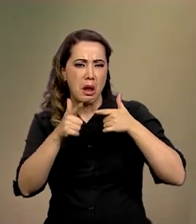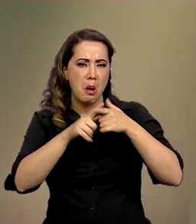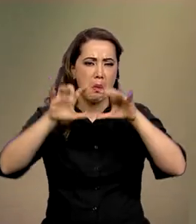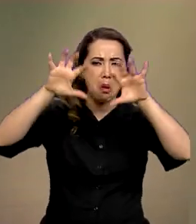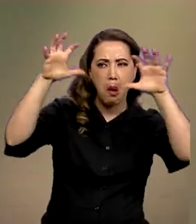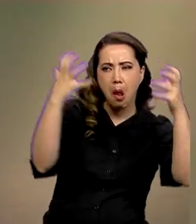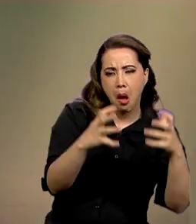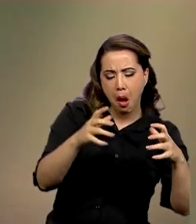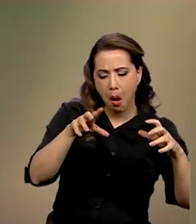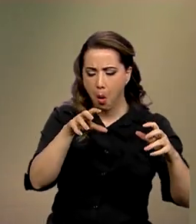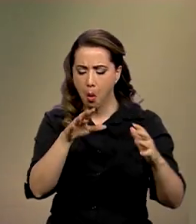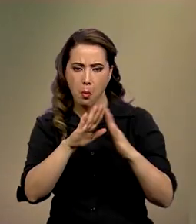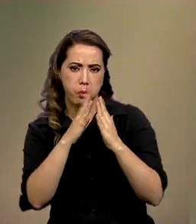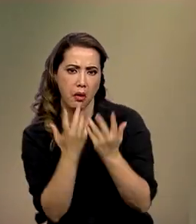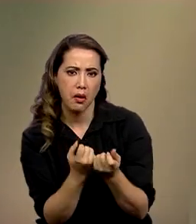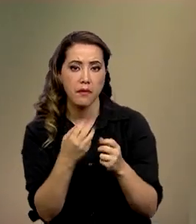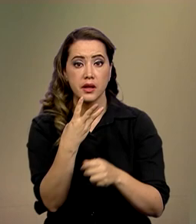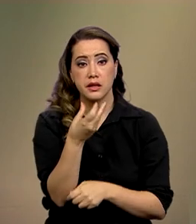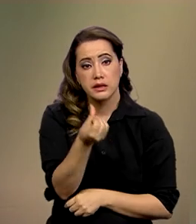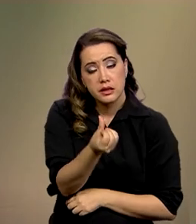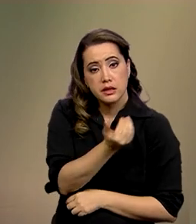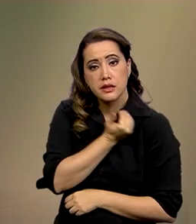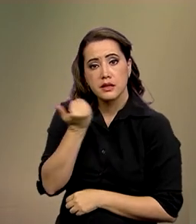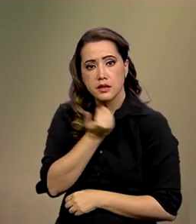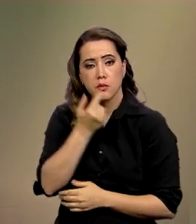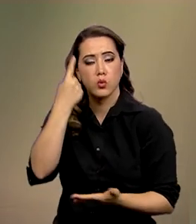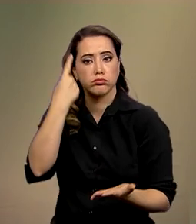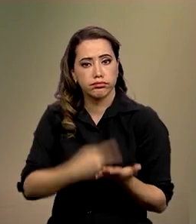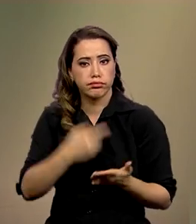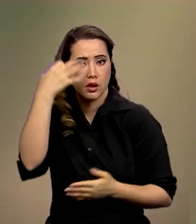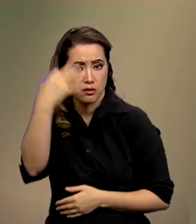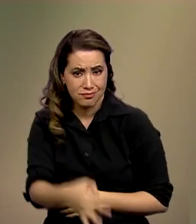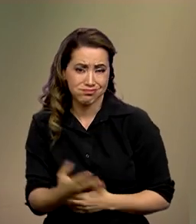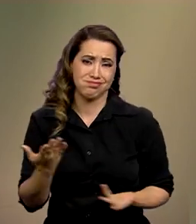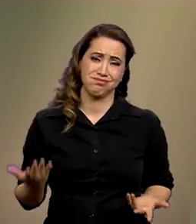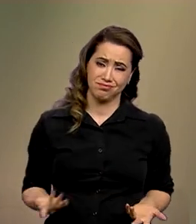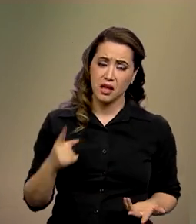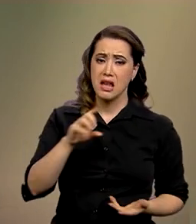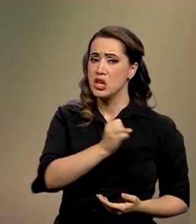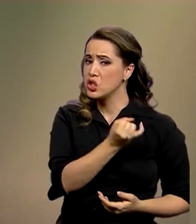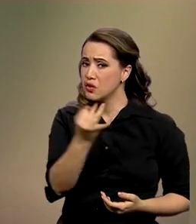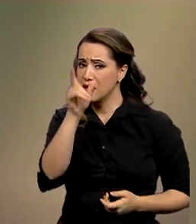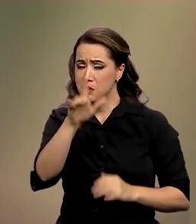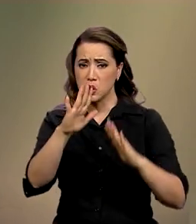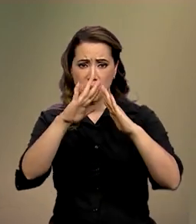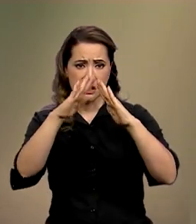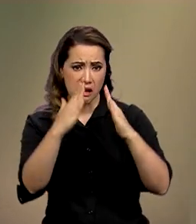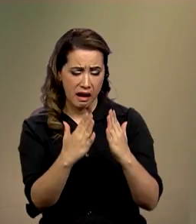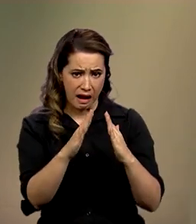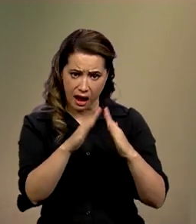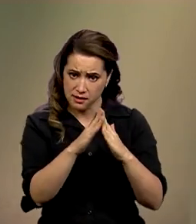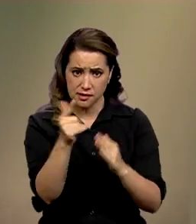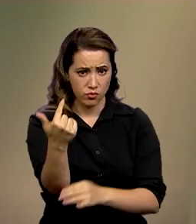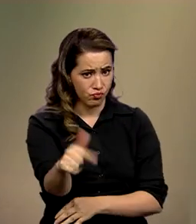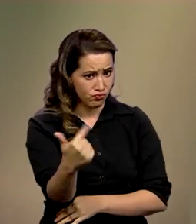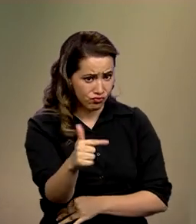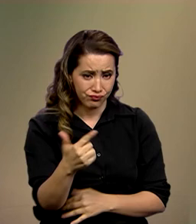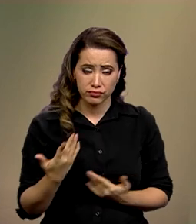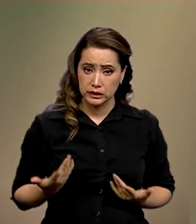o momento, 36 mortes foram confirmadas. Milhares de pessoas estão desalojadas ou desabrigadas.